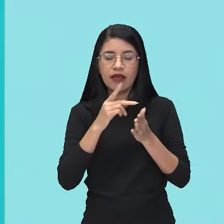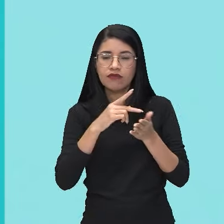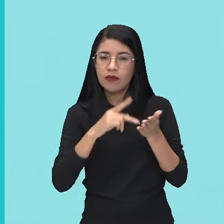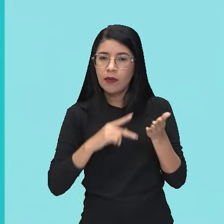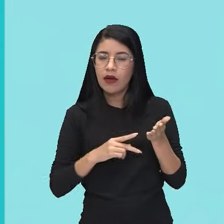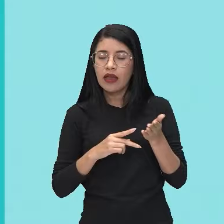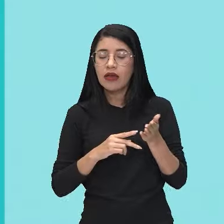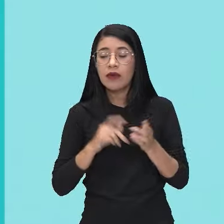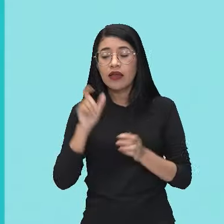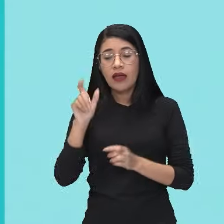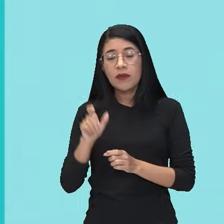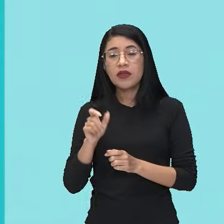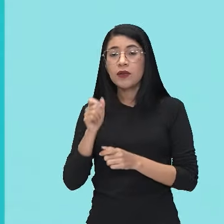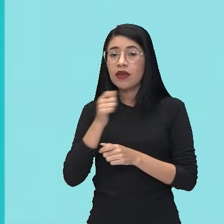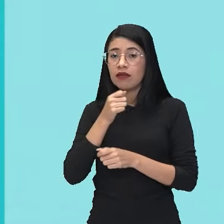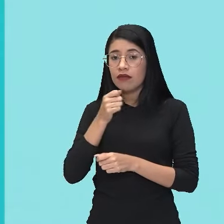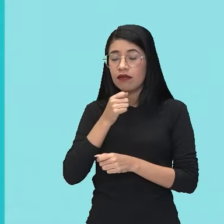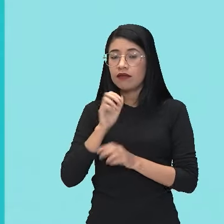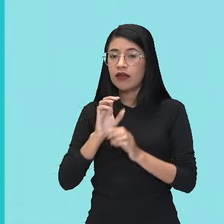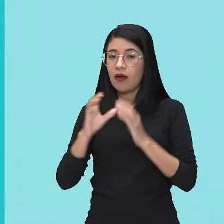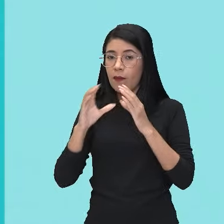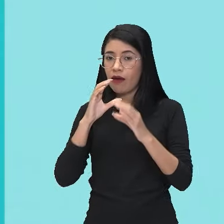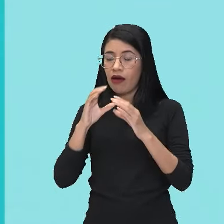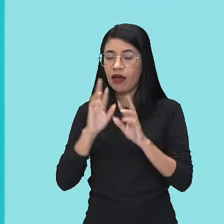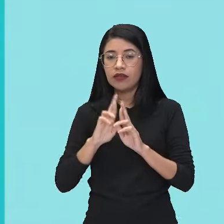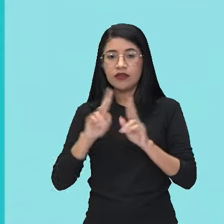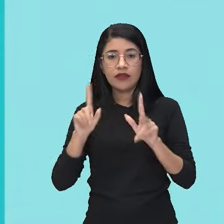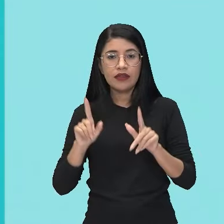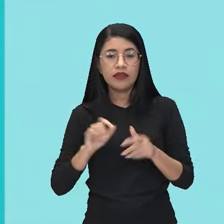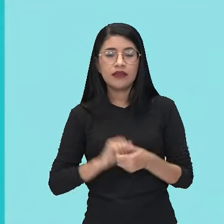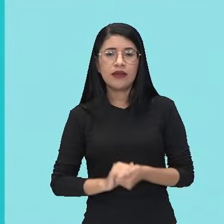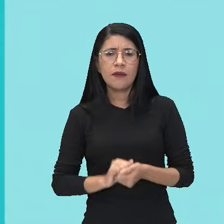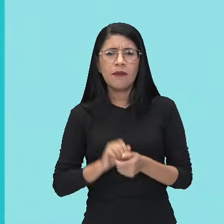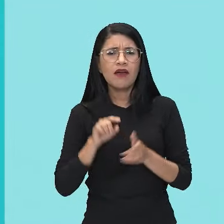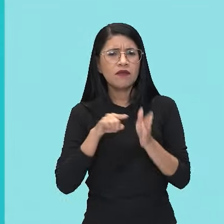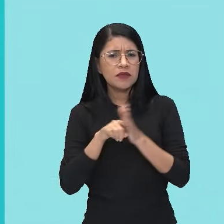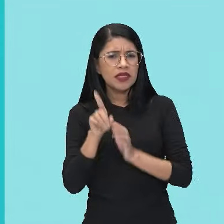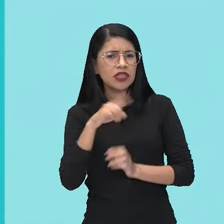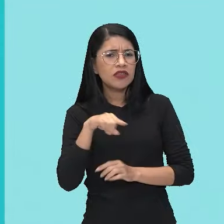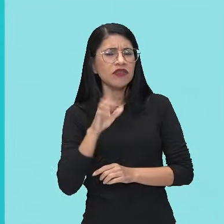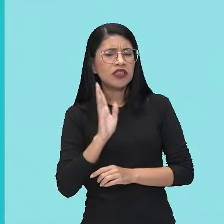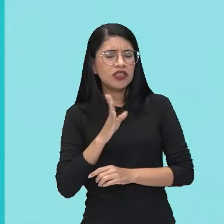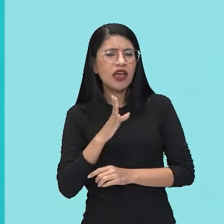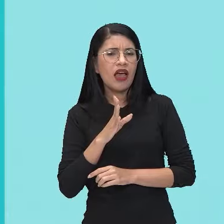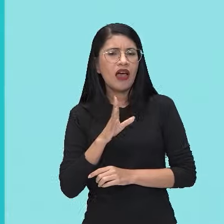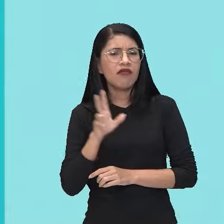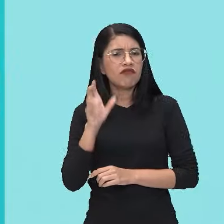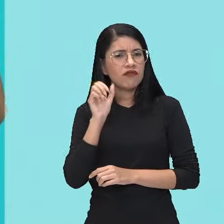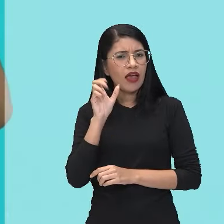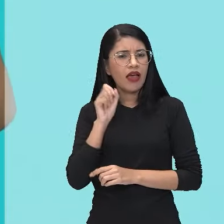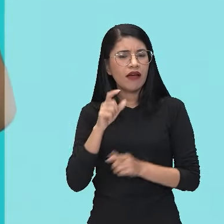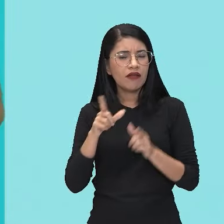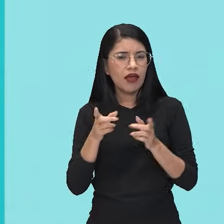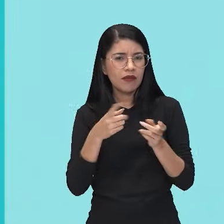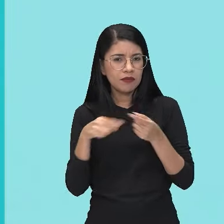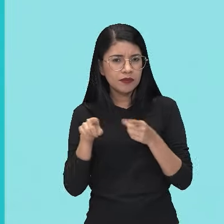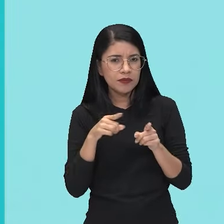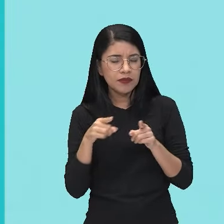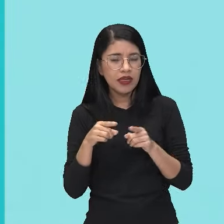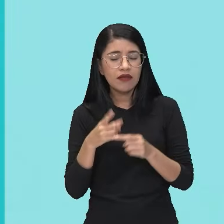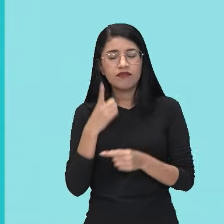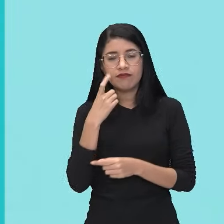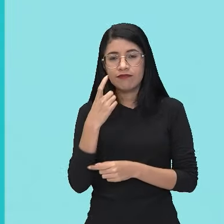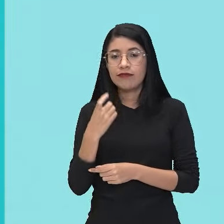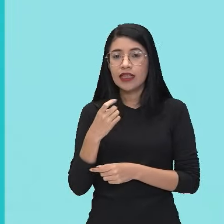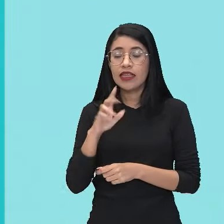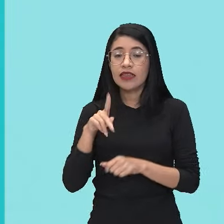intérprete da canção é outra coisa. Só esqueci de perguntar, vocês já tinham ouvido, né? Essa música, ela é bem interessante, Daqui a pouco a gente